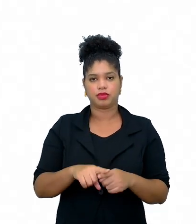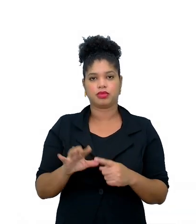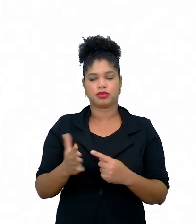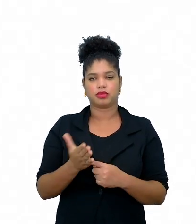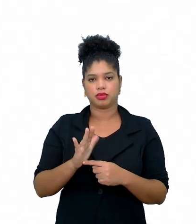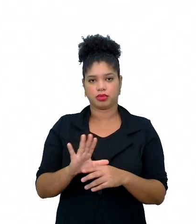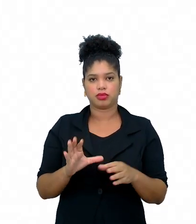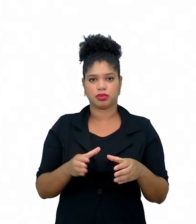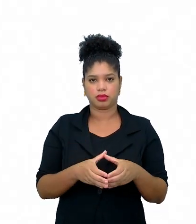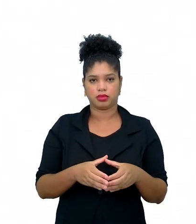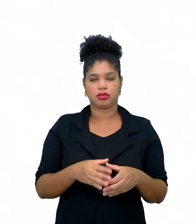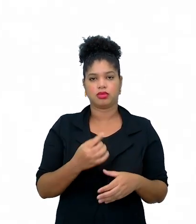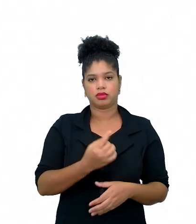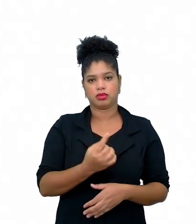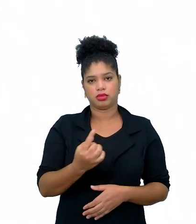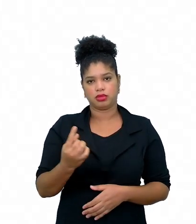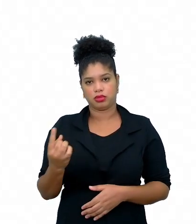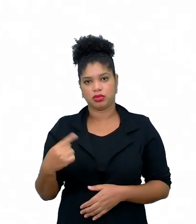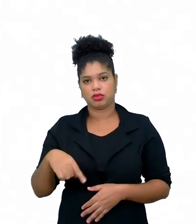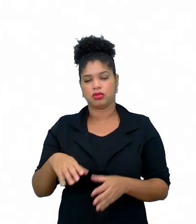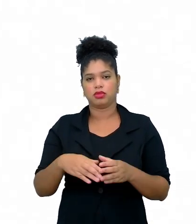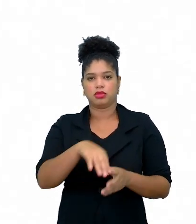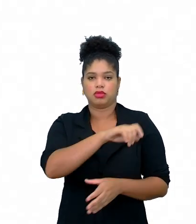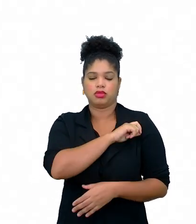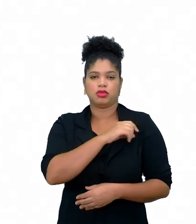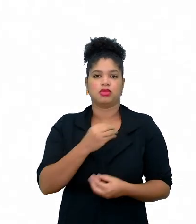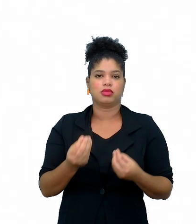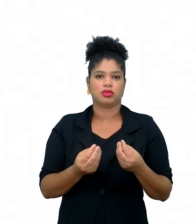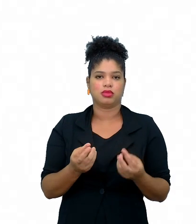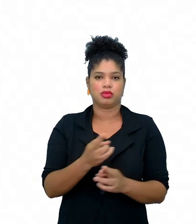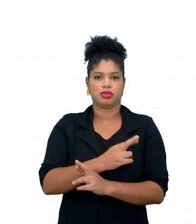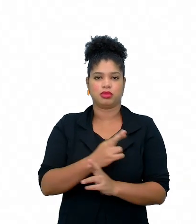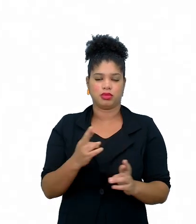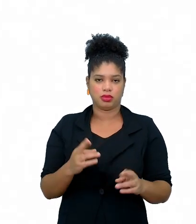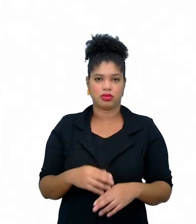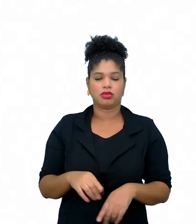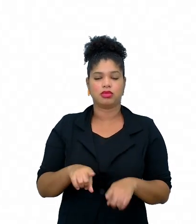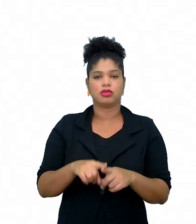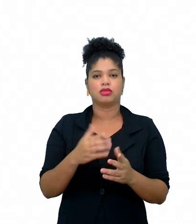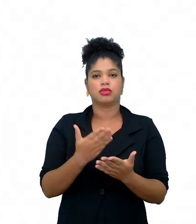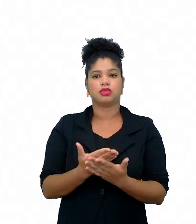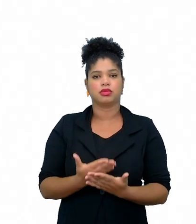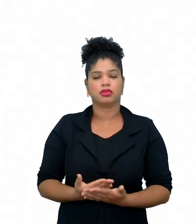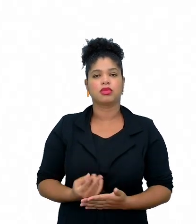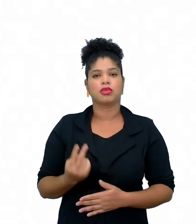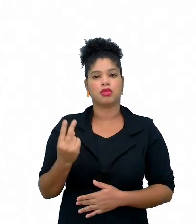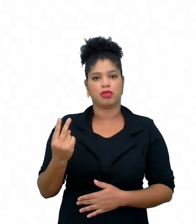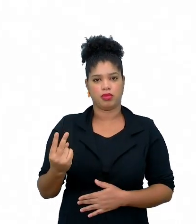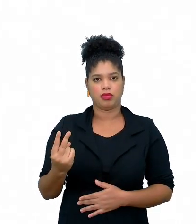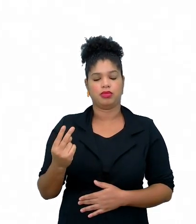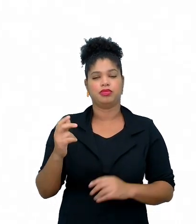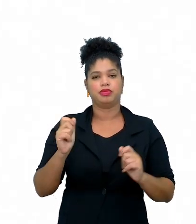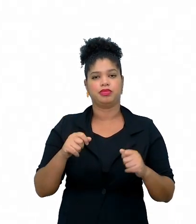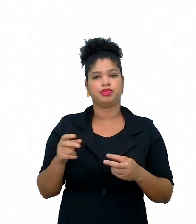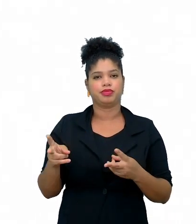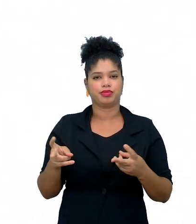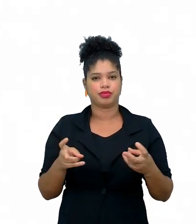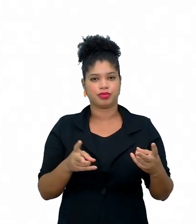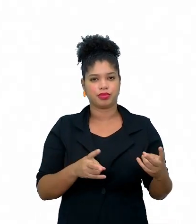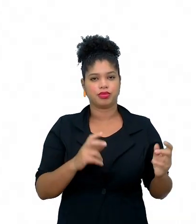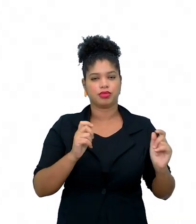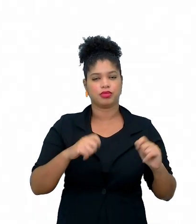grupos, né, individualmente, como os alunos se relacionam, e na aula 2, ele vai partir para observar